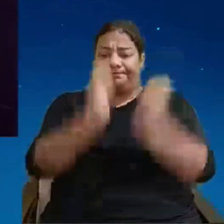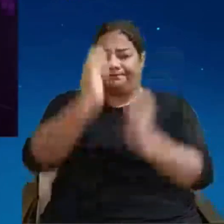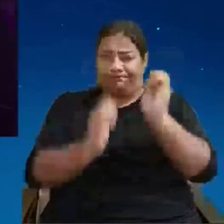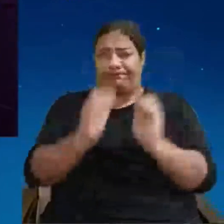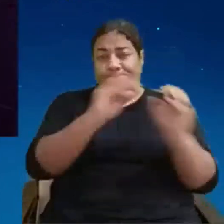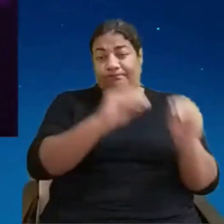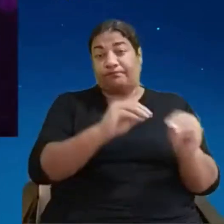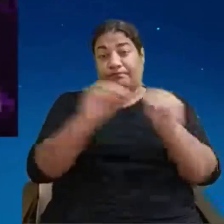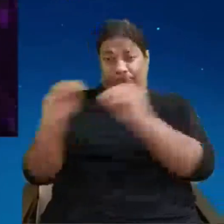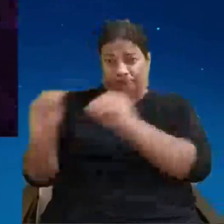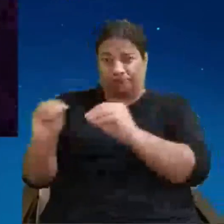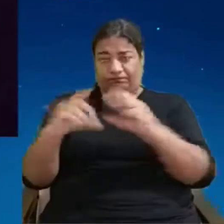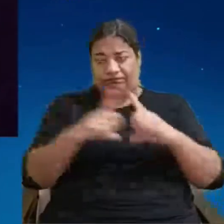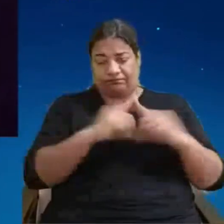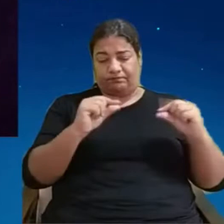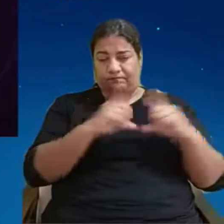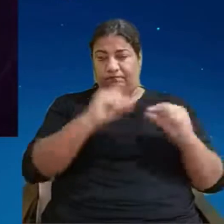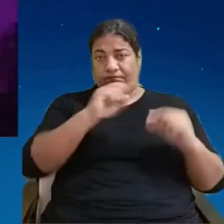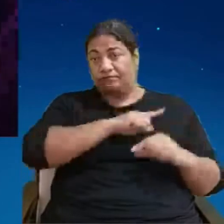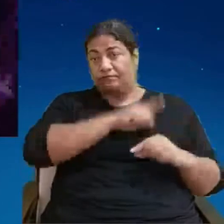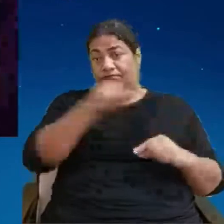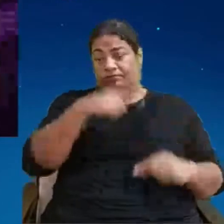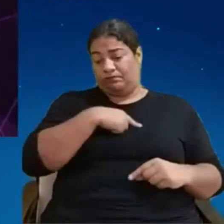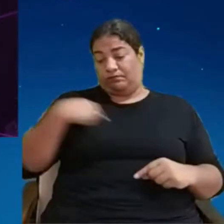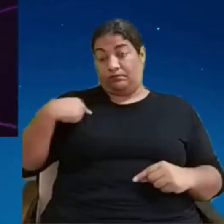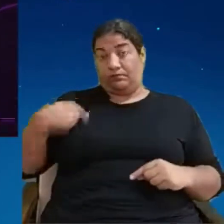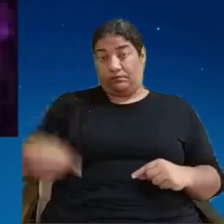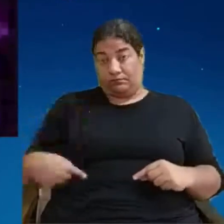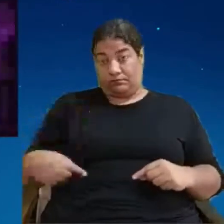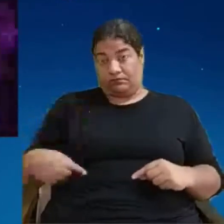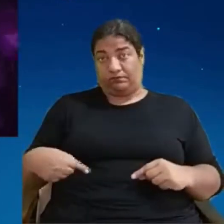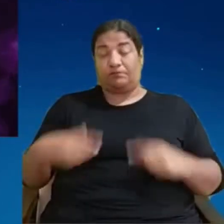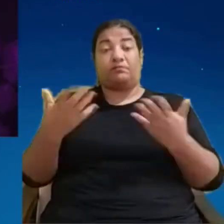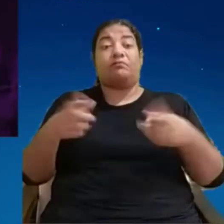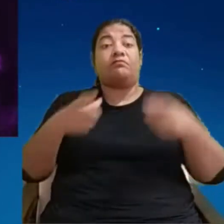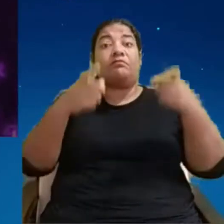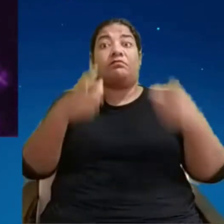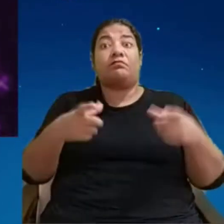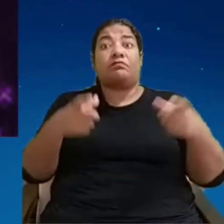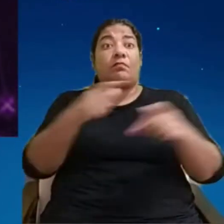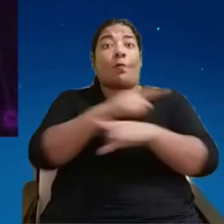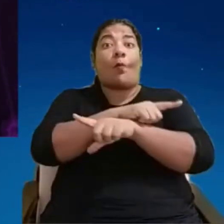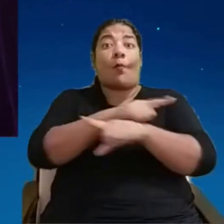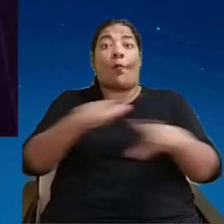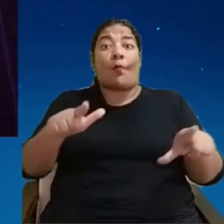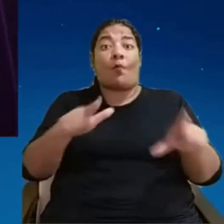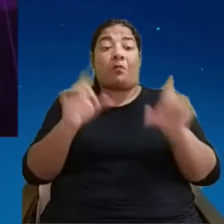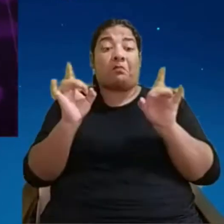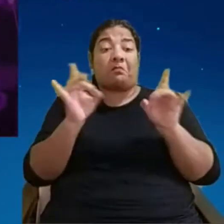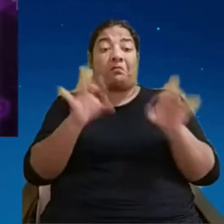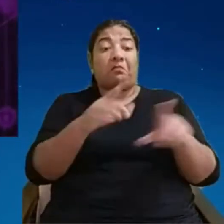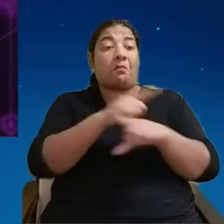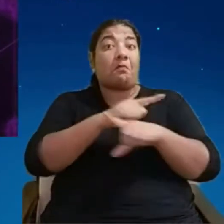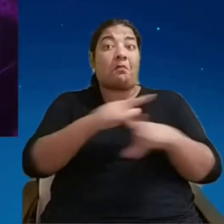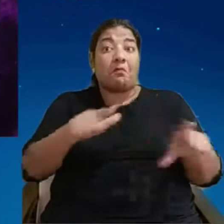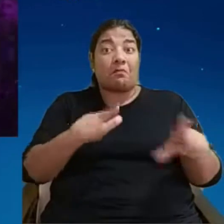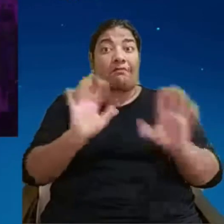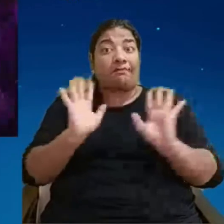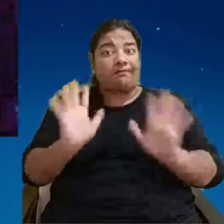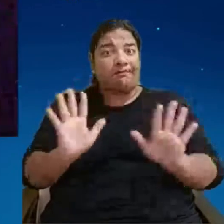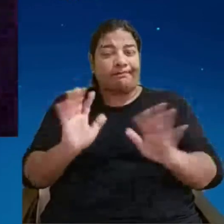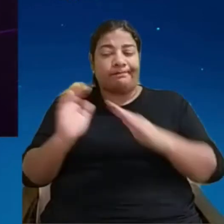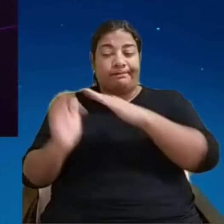grandes centros de fábrica, fabril, obsoleto. Então, empresas estão investindo nesses espaços